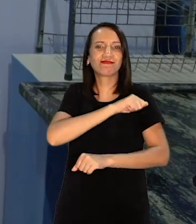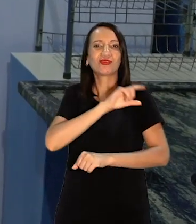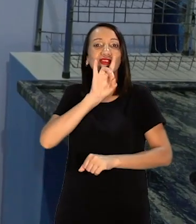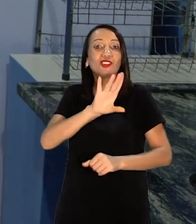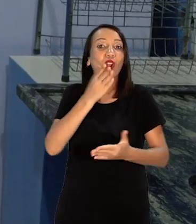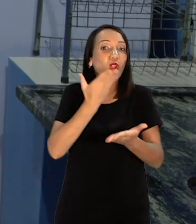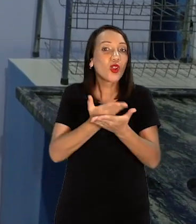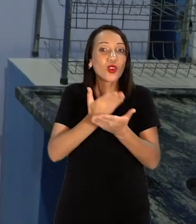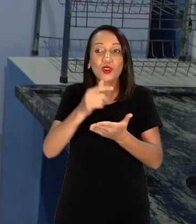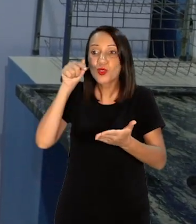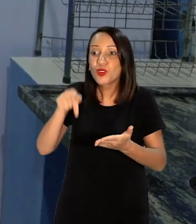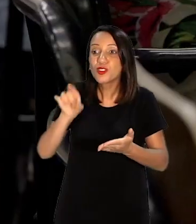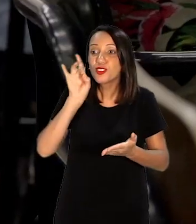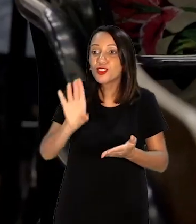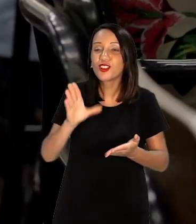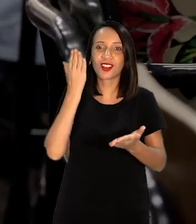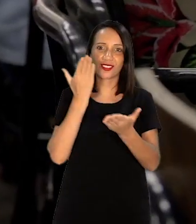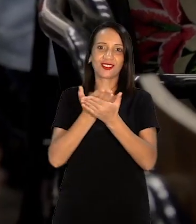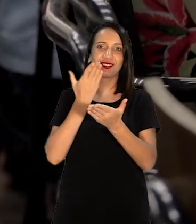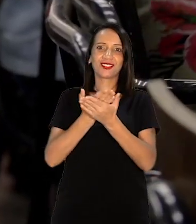estudar Eles só precisam estudar